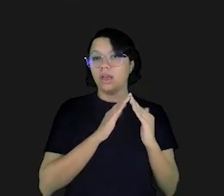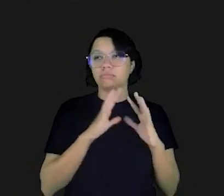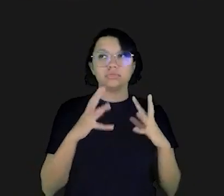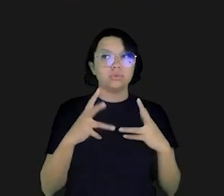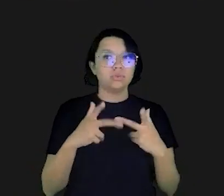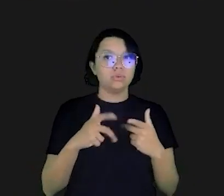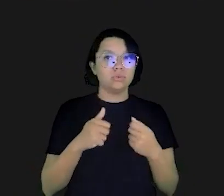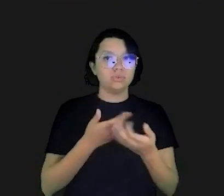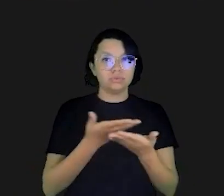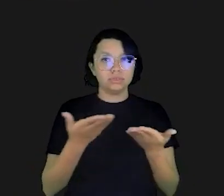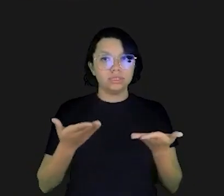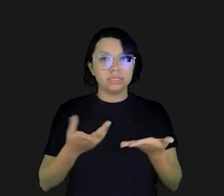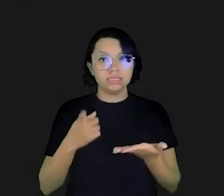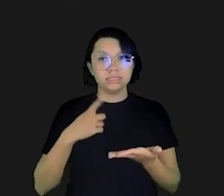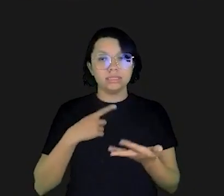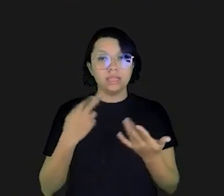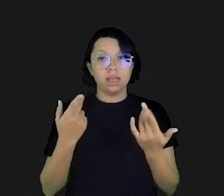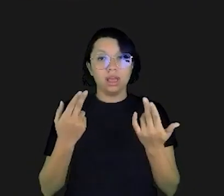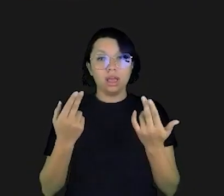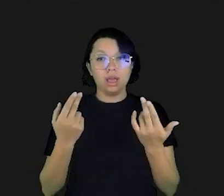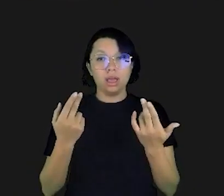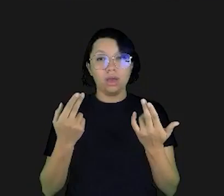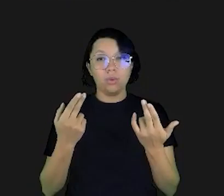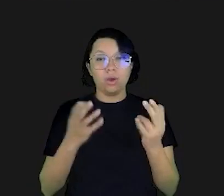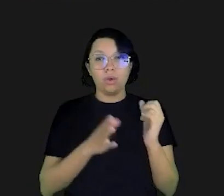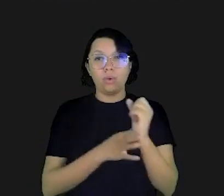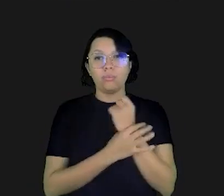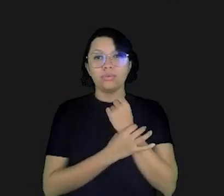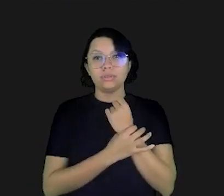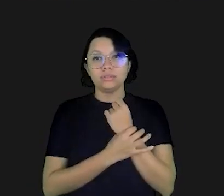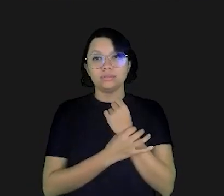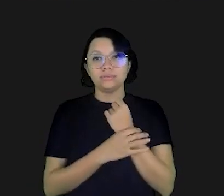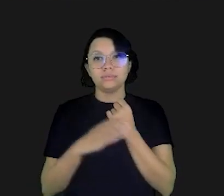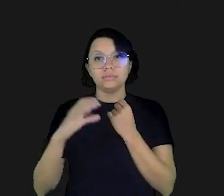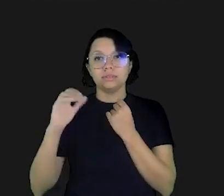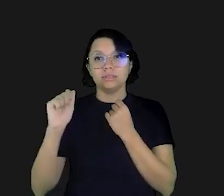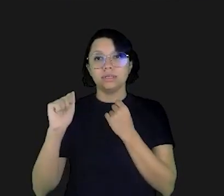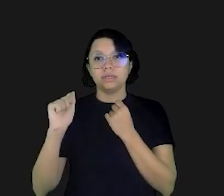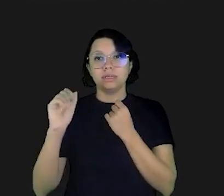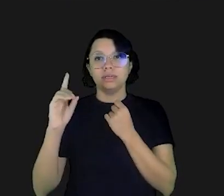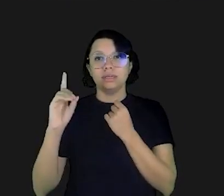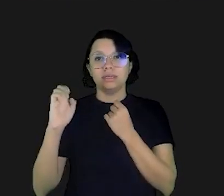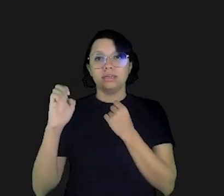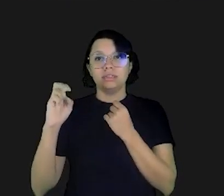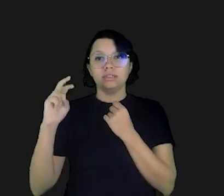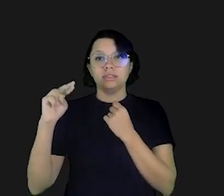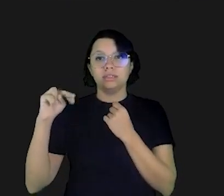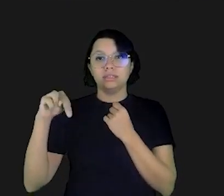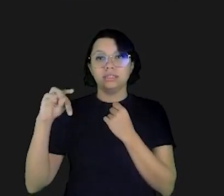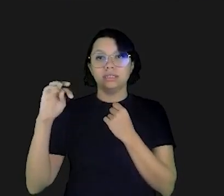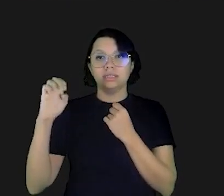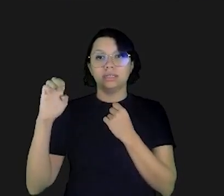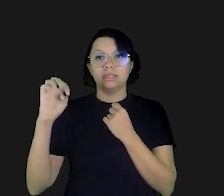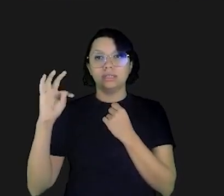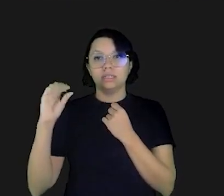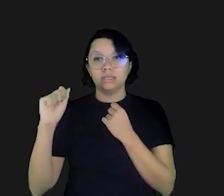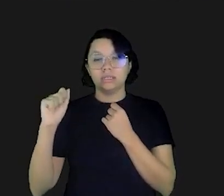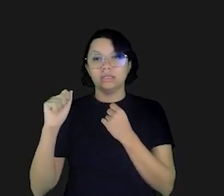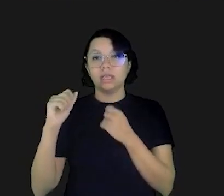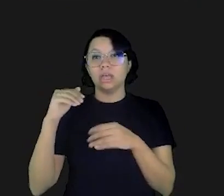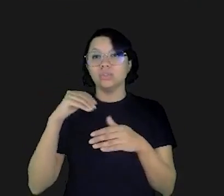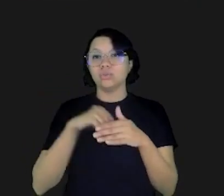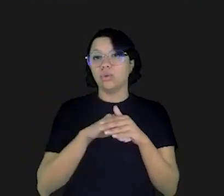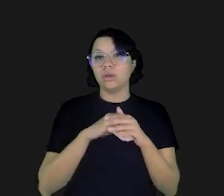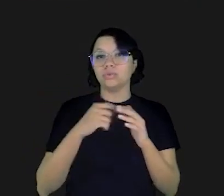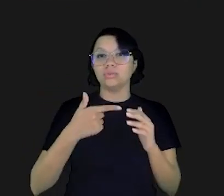imobiliário todos esses recursos tem exatamente a mesma proteção da caderneta de poupança que são